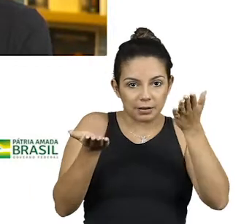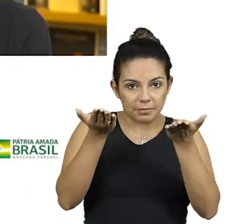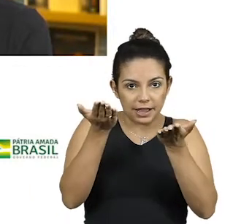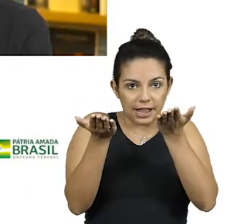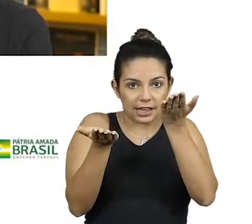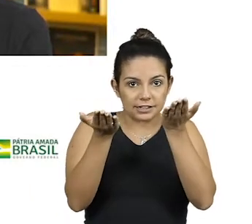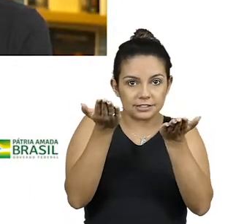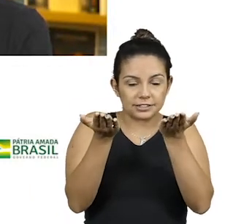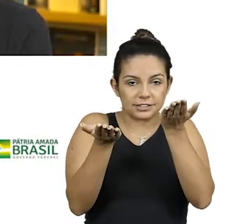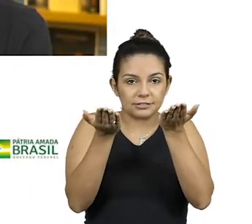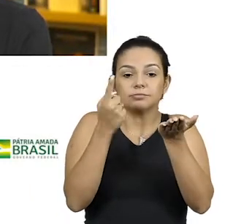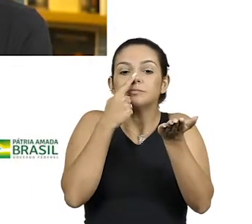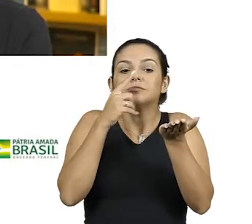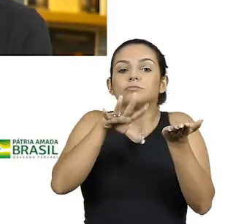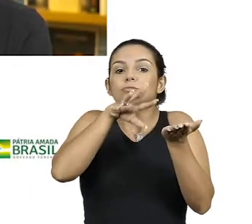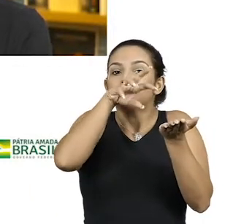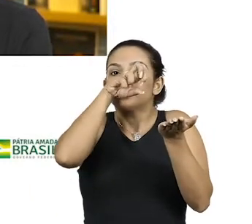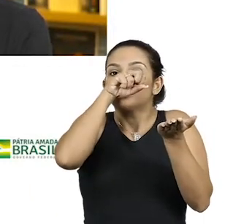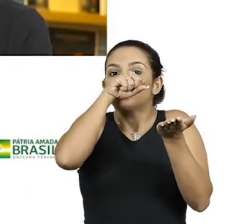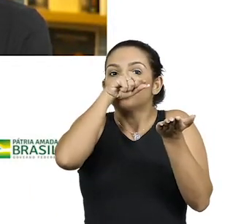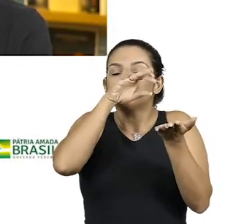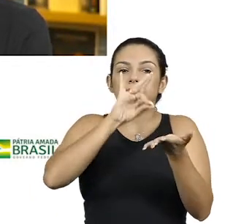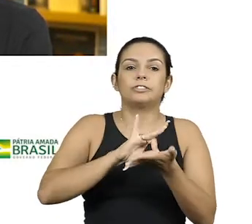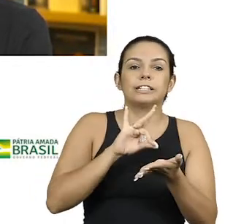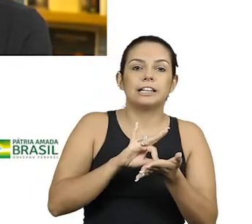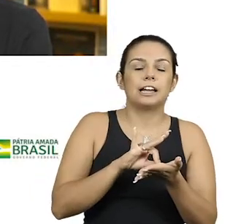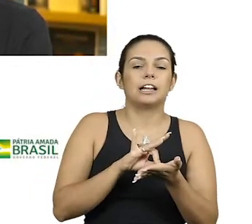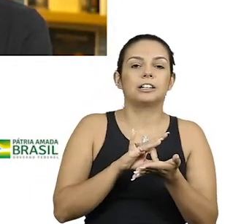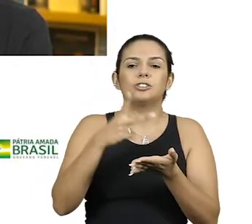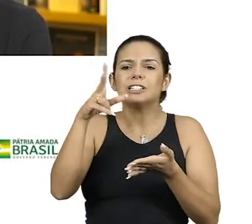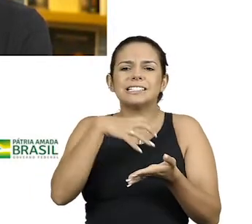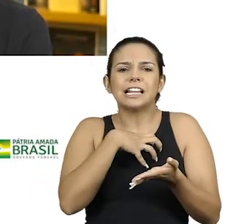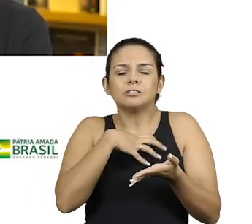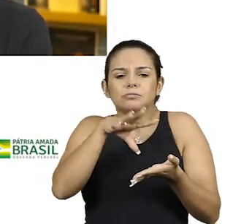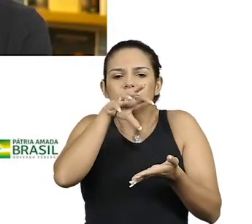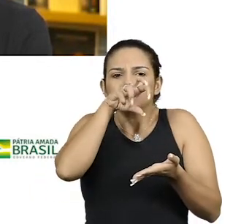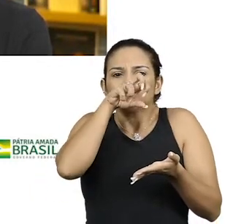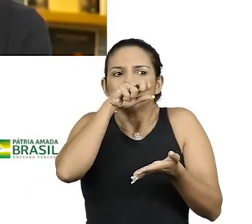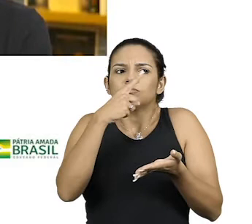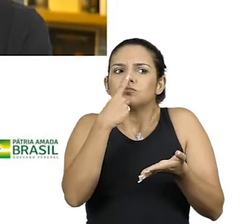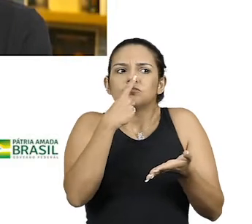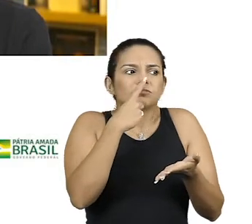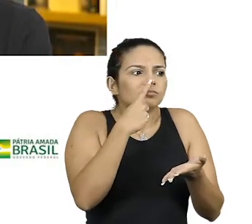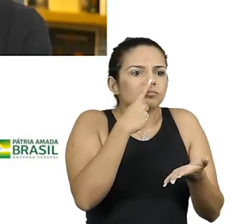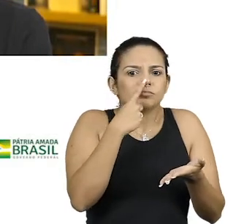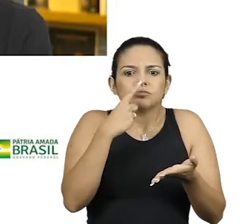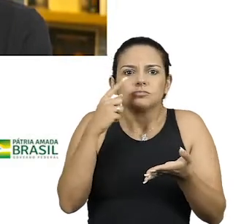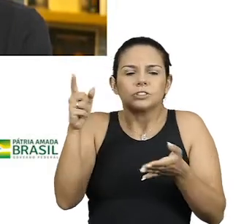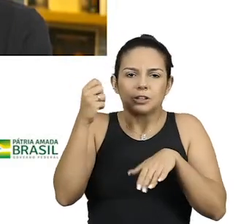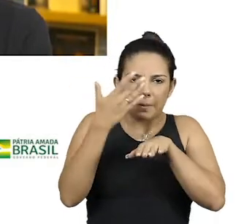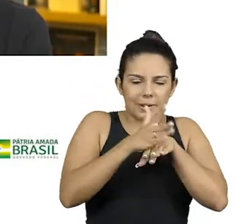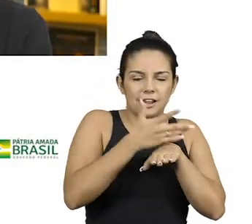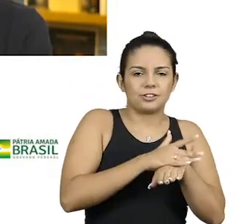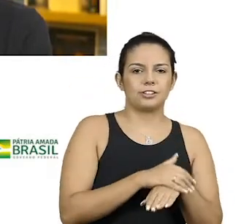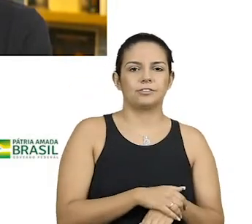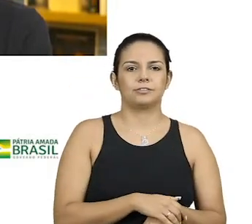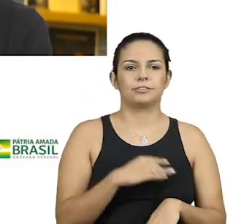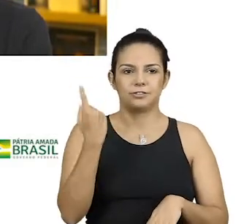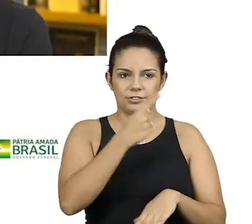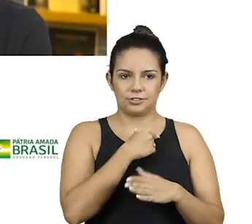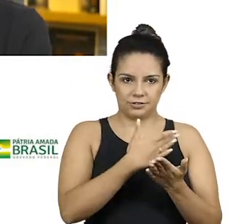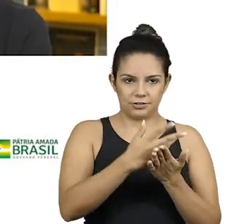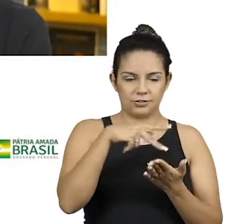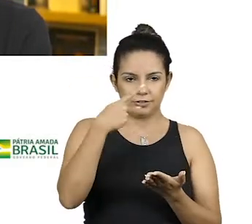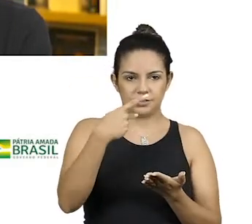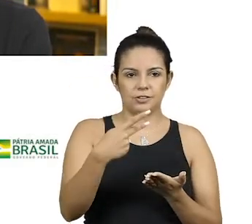radar, esse nariz, esse cheiro de desrealidade associado ao que você vai aplicar na prática. E aí acho que a gente já